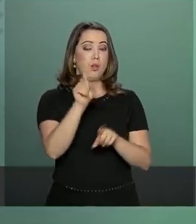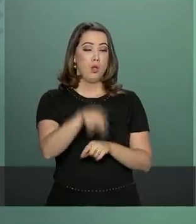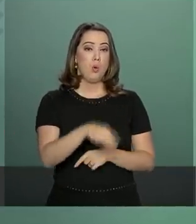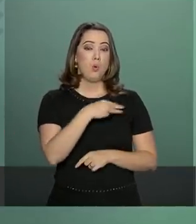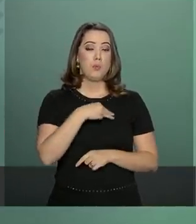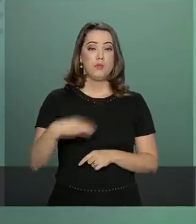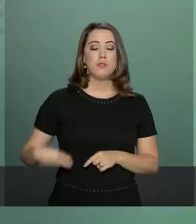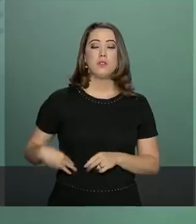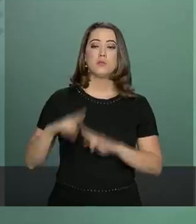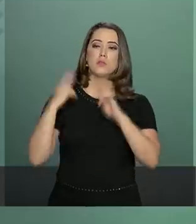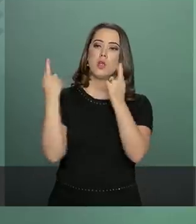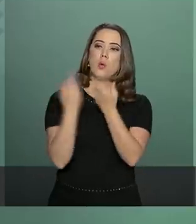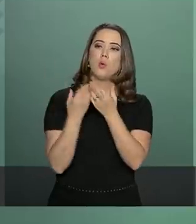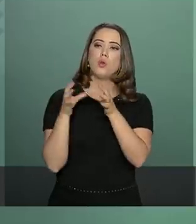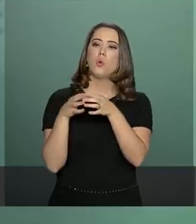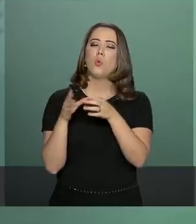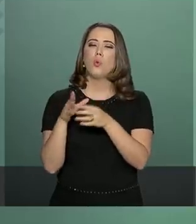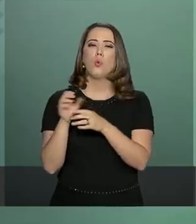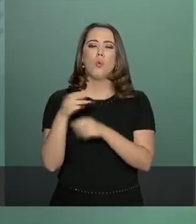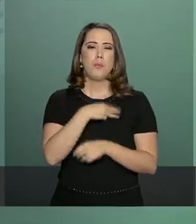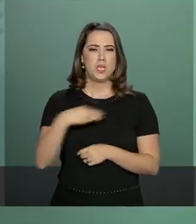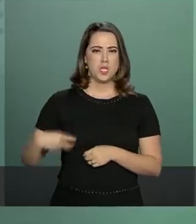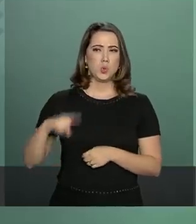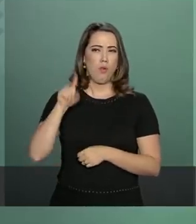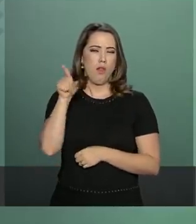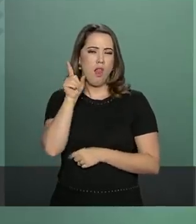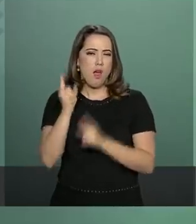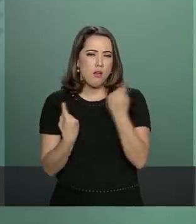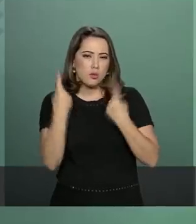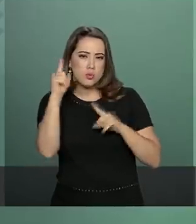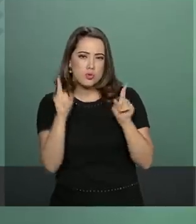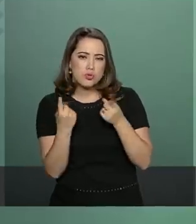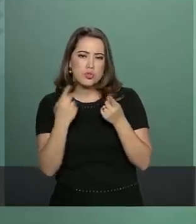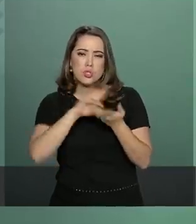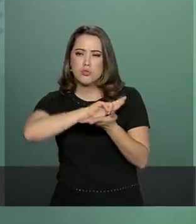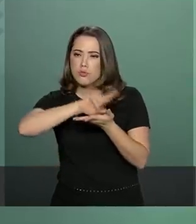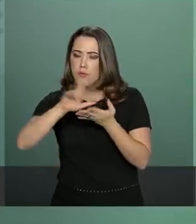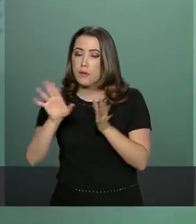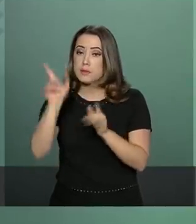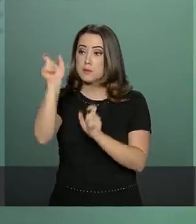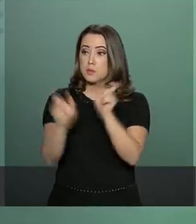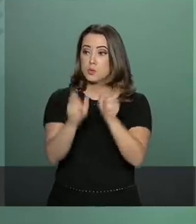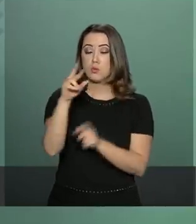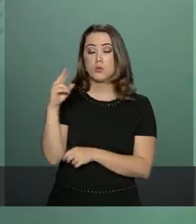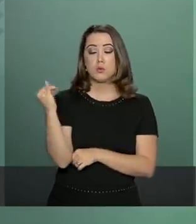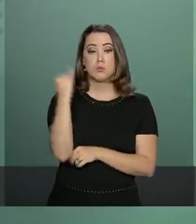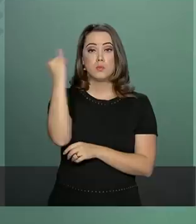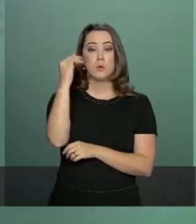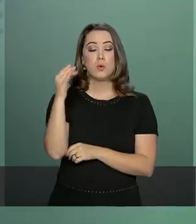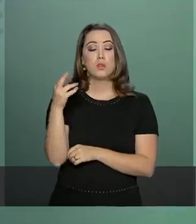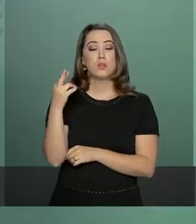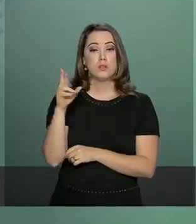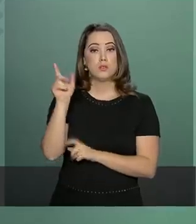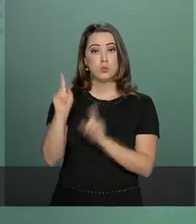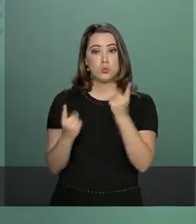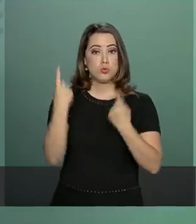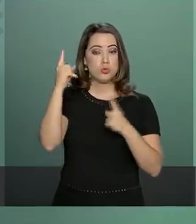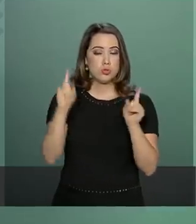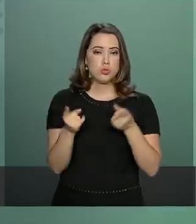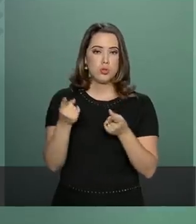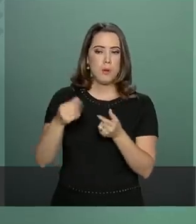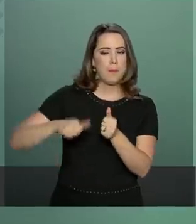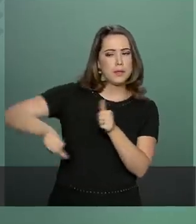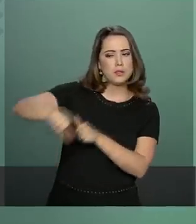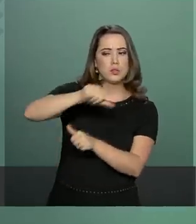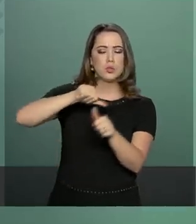Transparência, do Ministério da Fazenda, da Direção Nacional do Serviço Civil, para